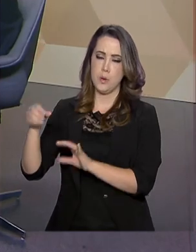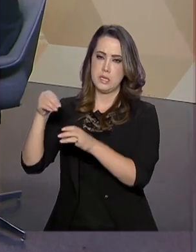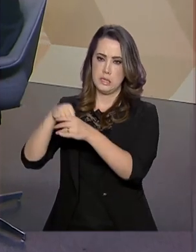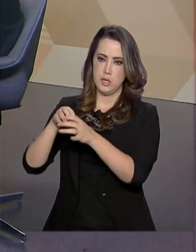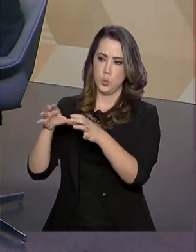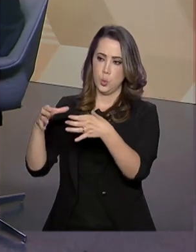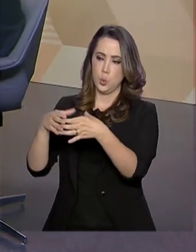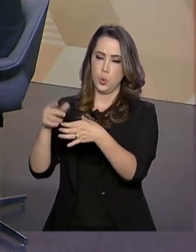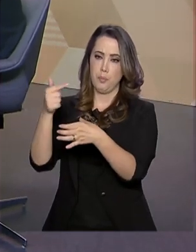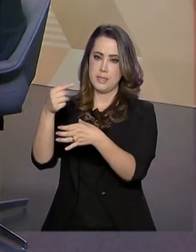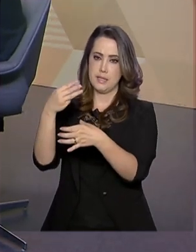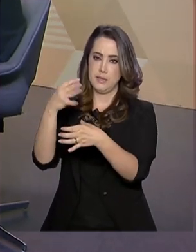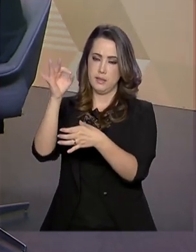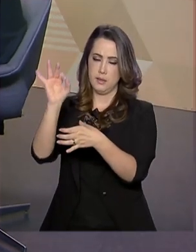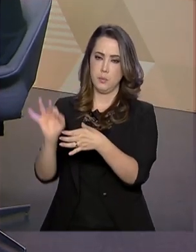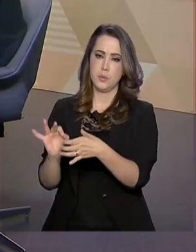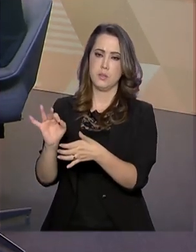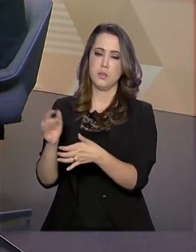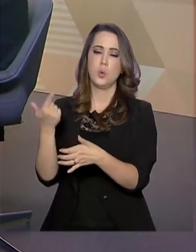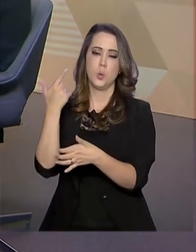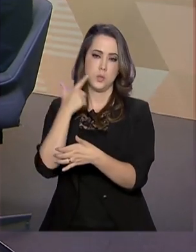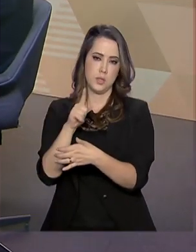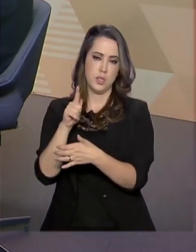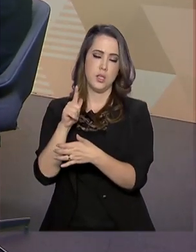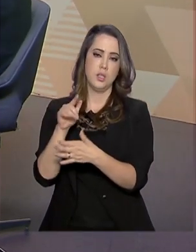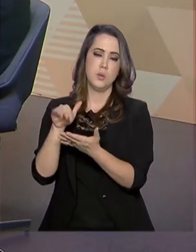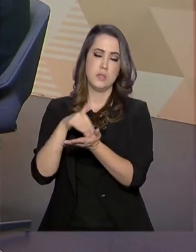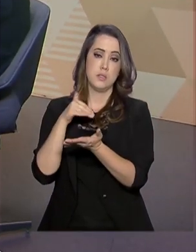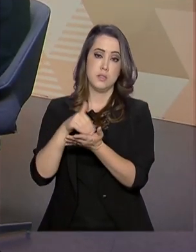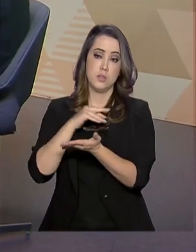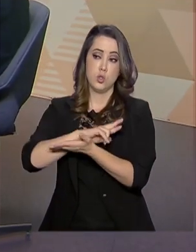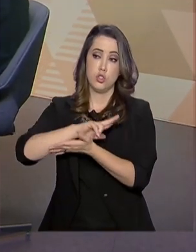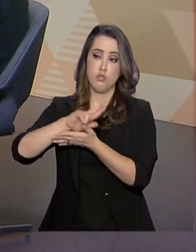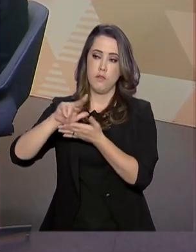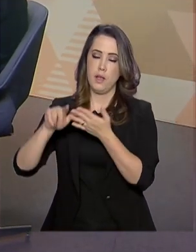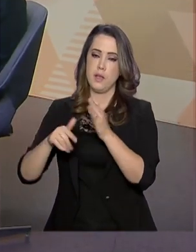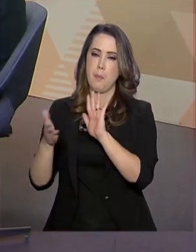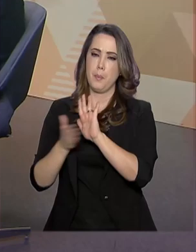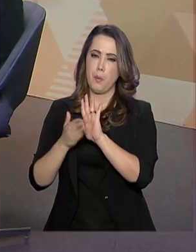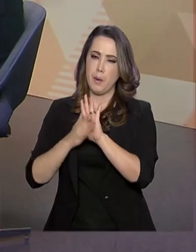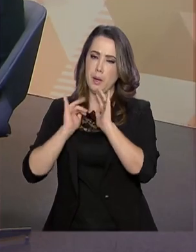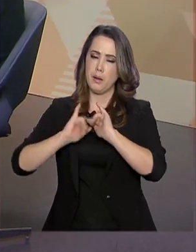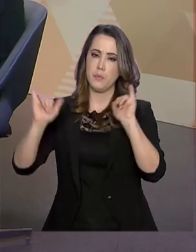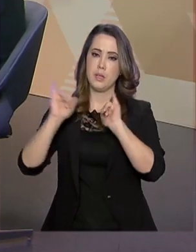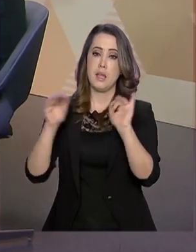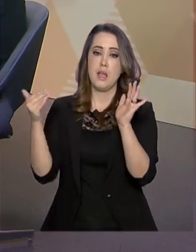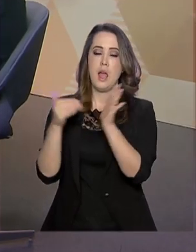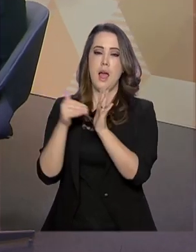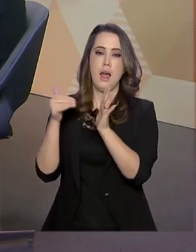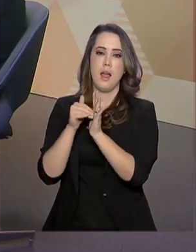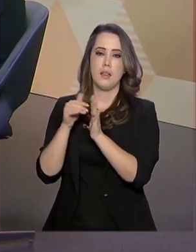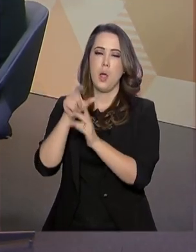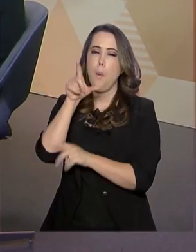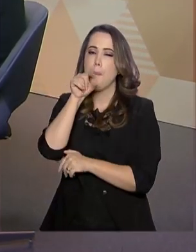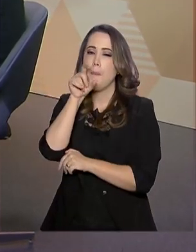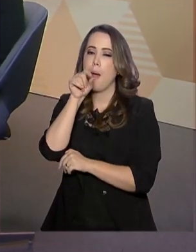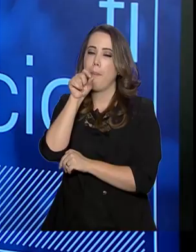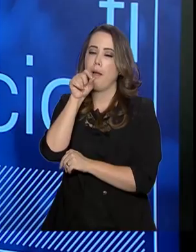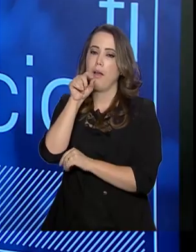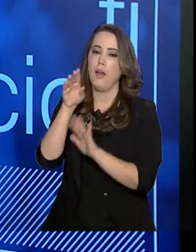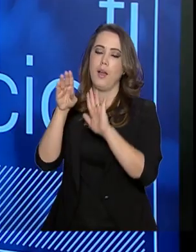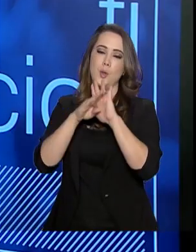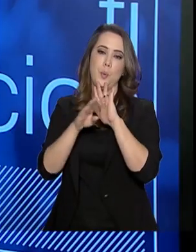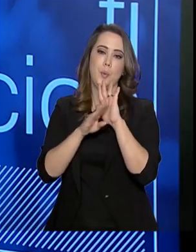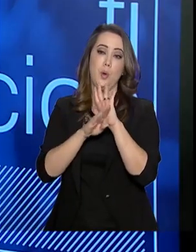o benefício... 73 vezes se cadastraram. vezes se cadastraram. Com várias... Com propaganda, até o Louro José, do